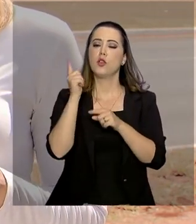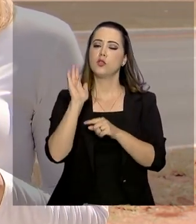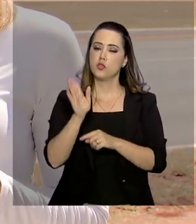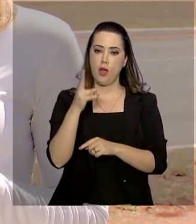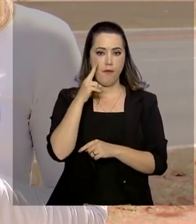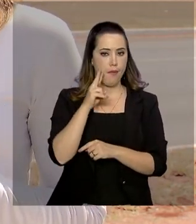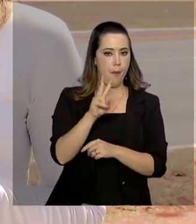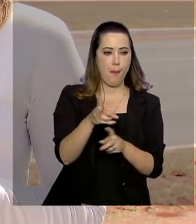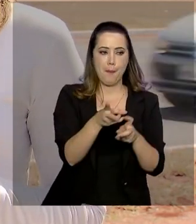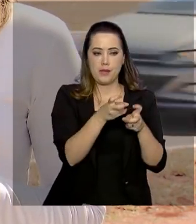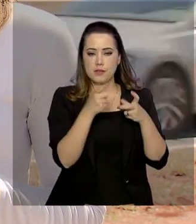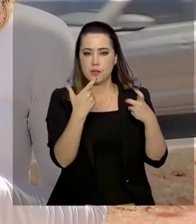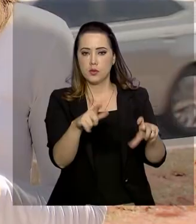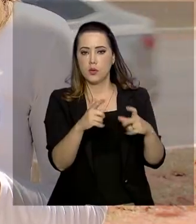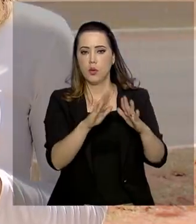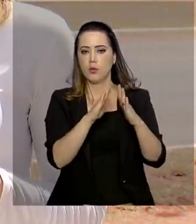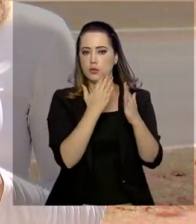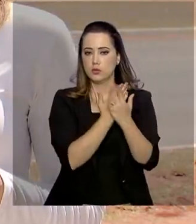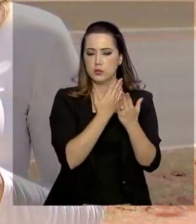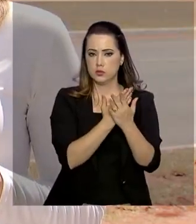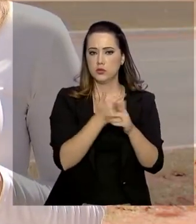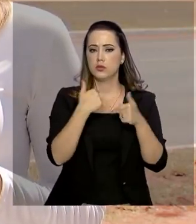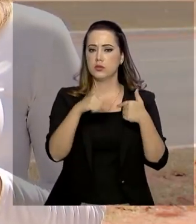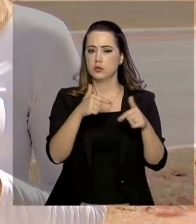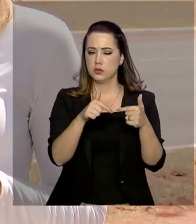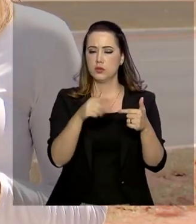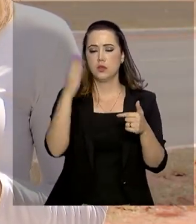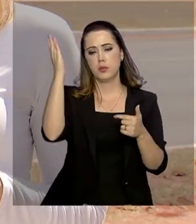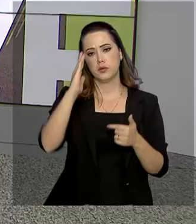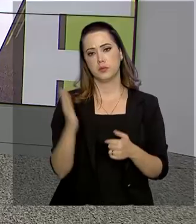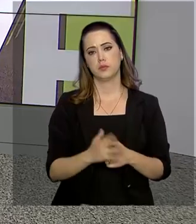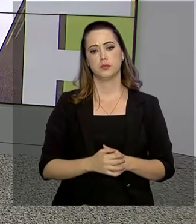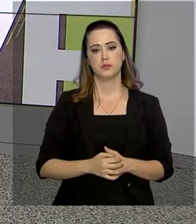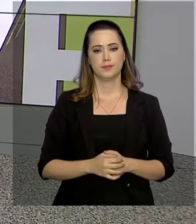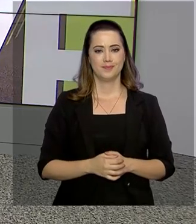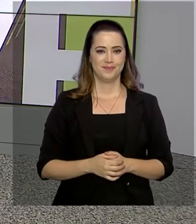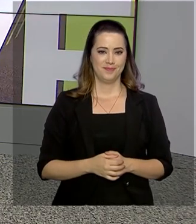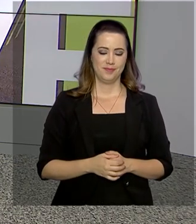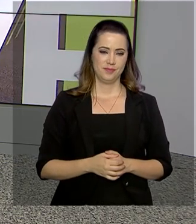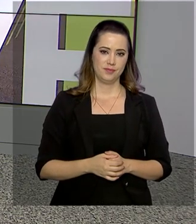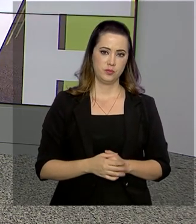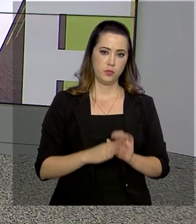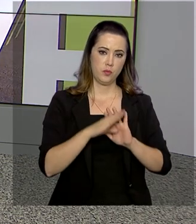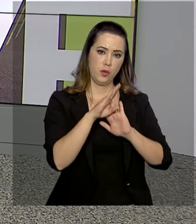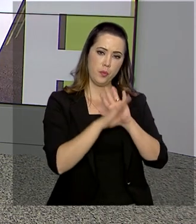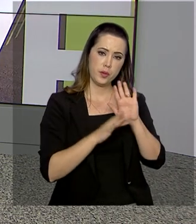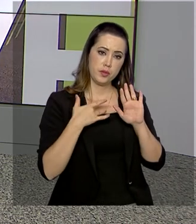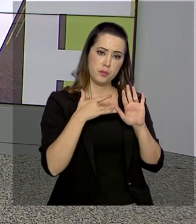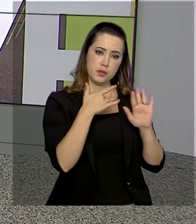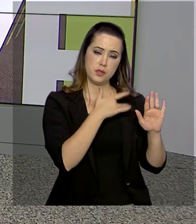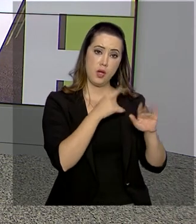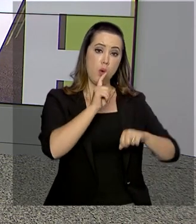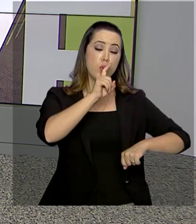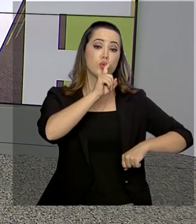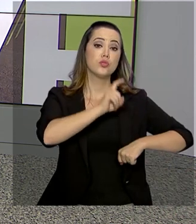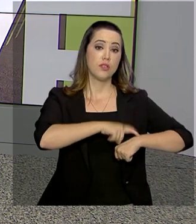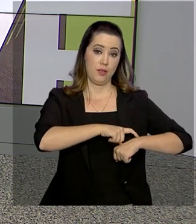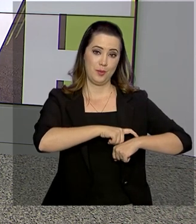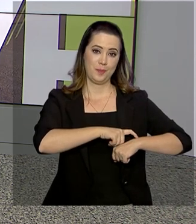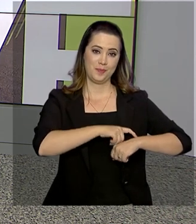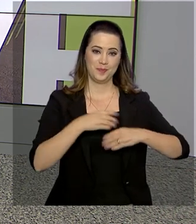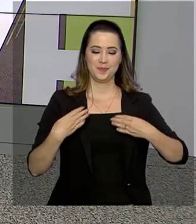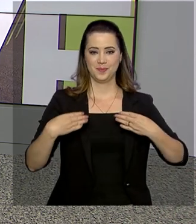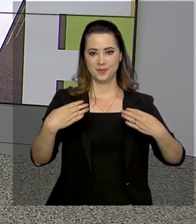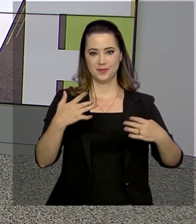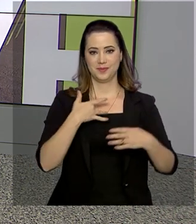observado nas escolas militares em funcionamento no Brasil. O programa Saúde na Hora do Ministério